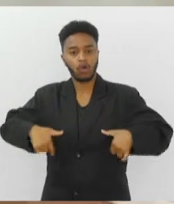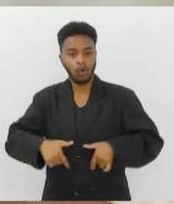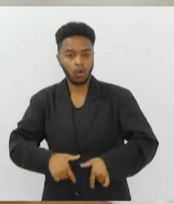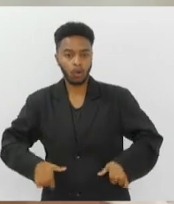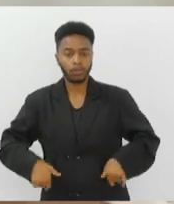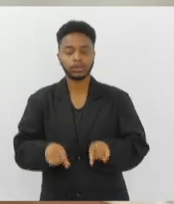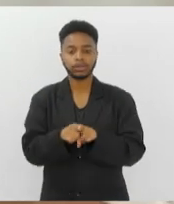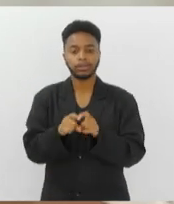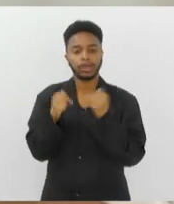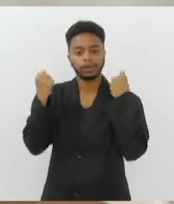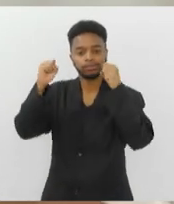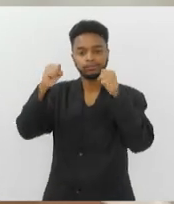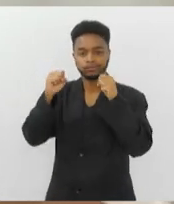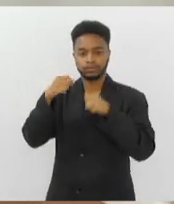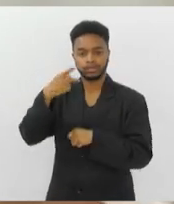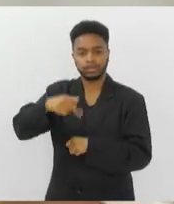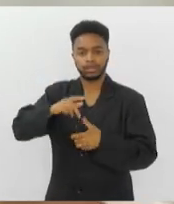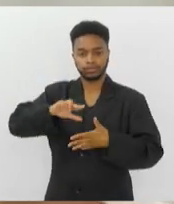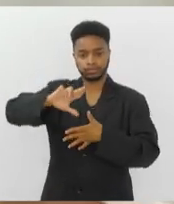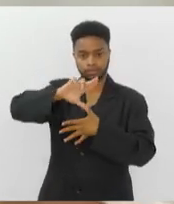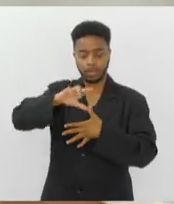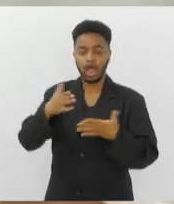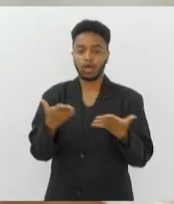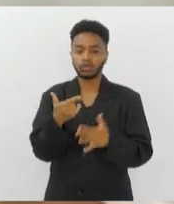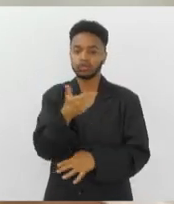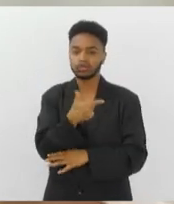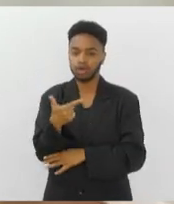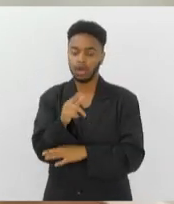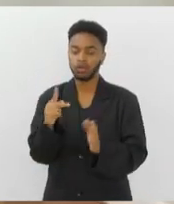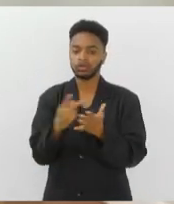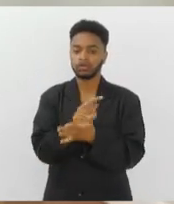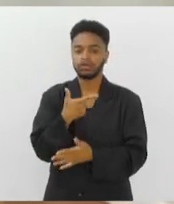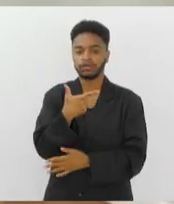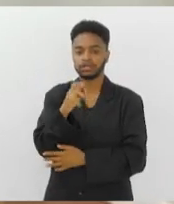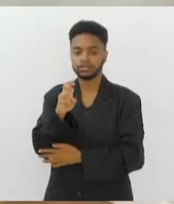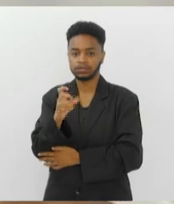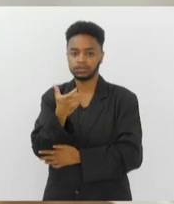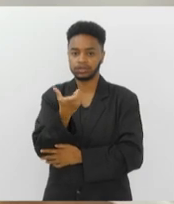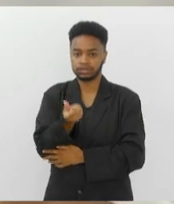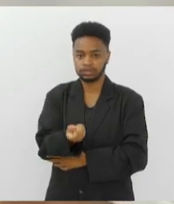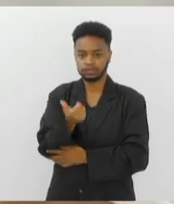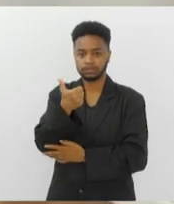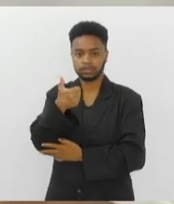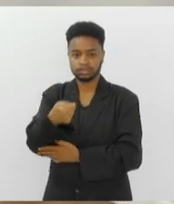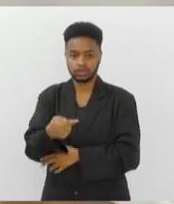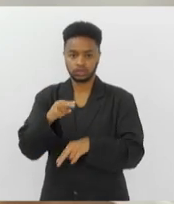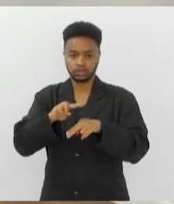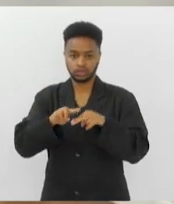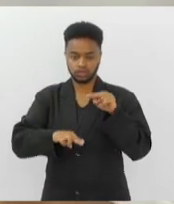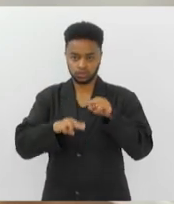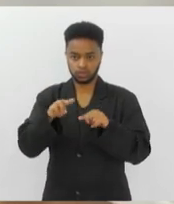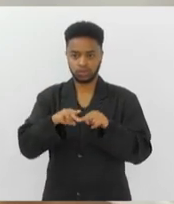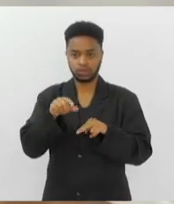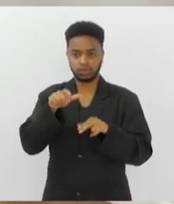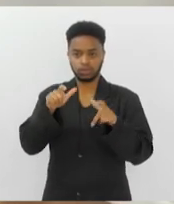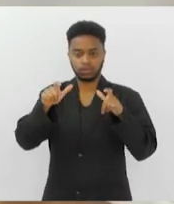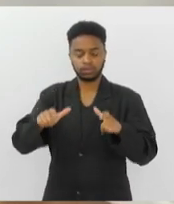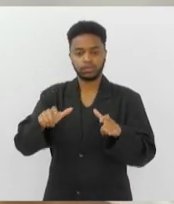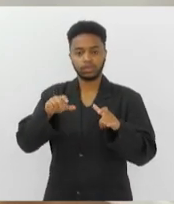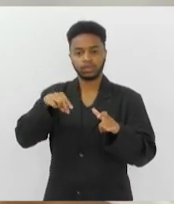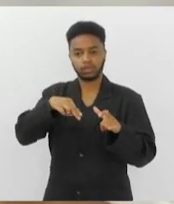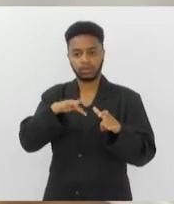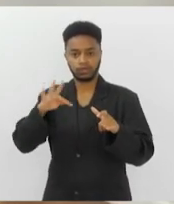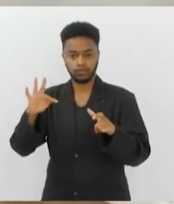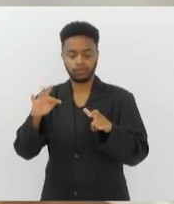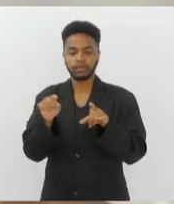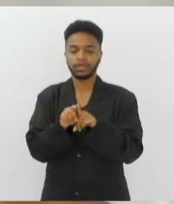indo para a 32ª edição, que esse ano acontecerá nos dias 25, 26 e 27 de junho, no Novo Friburgo Calto Clube. Nós